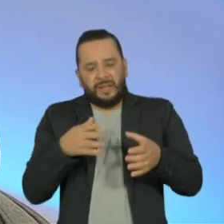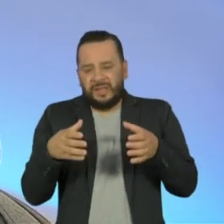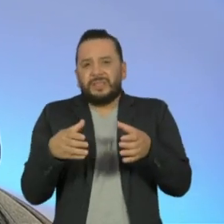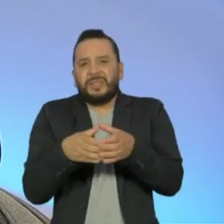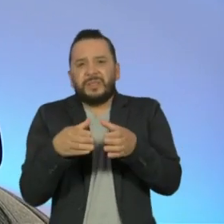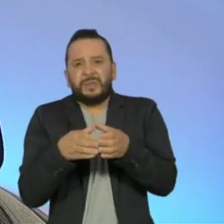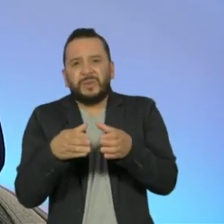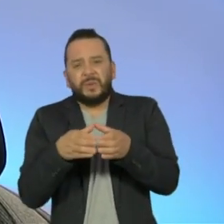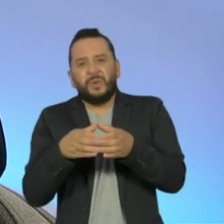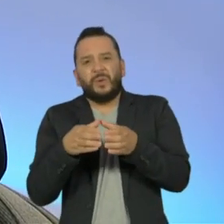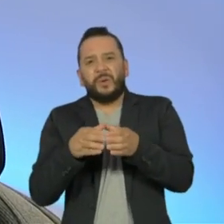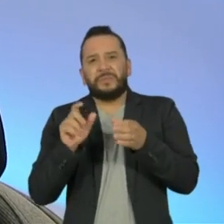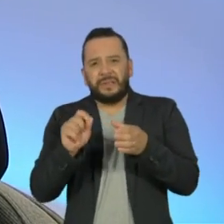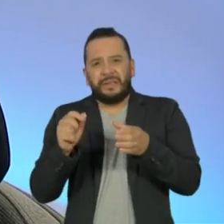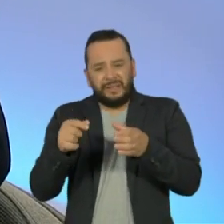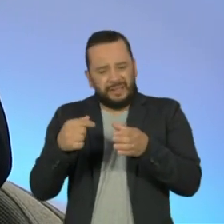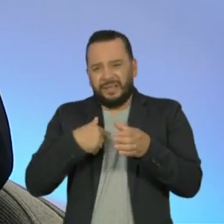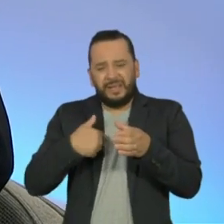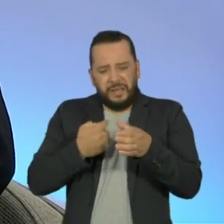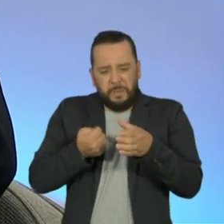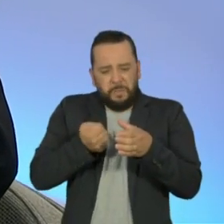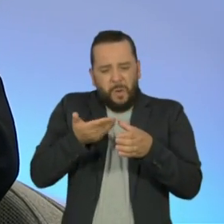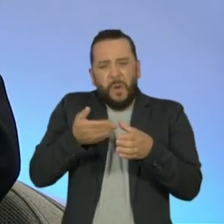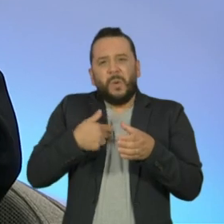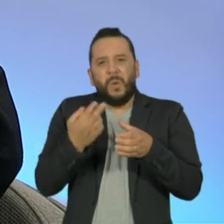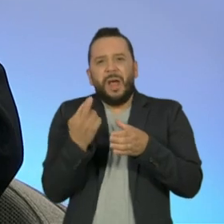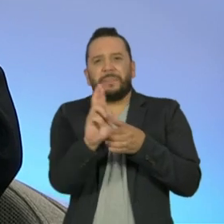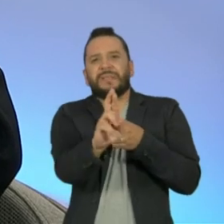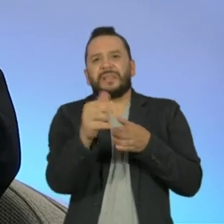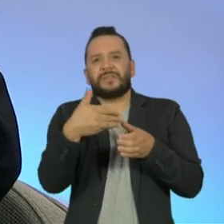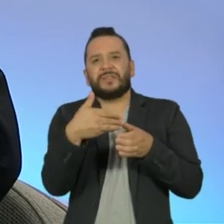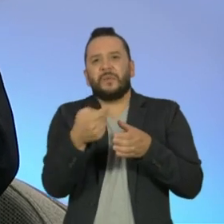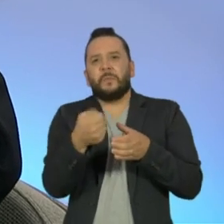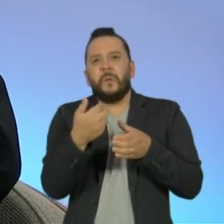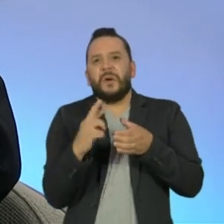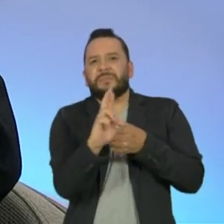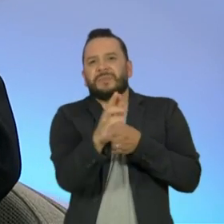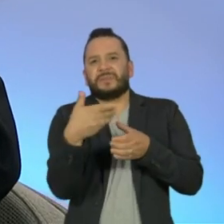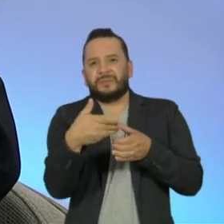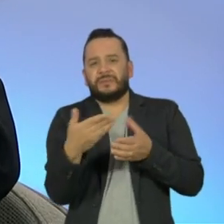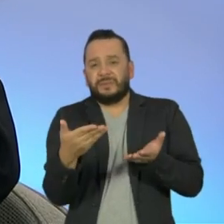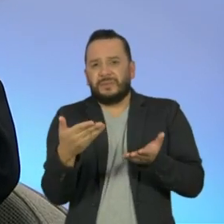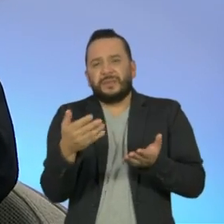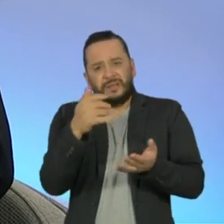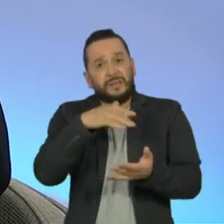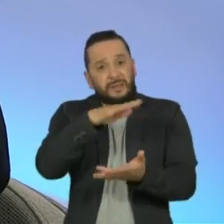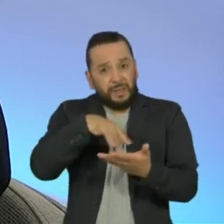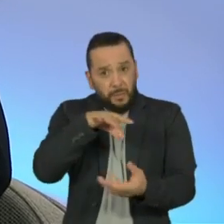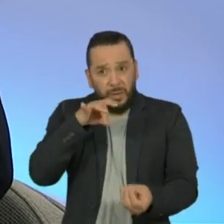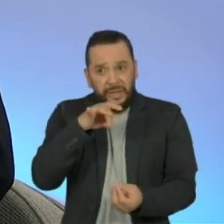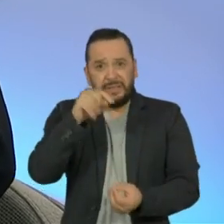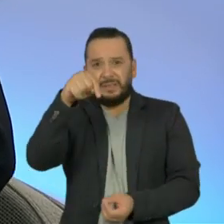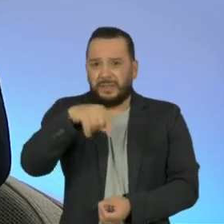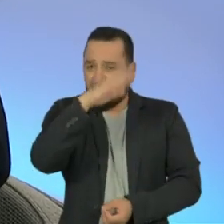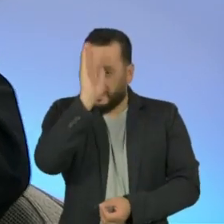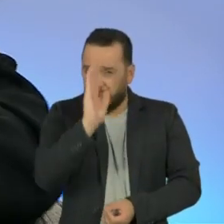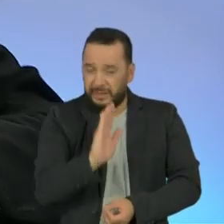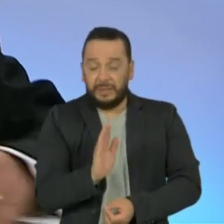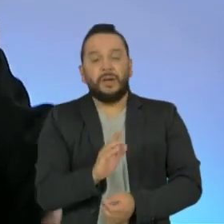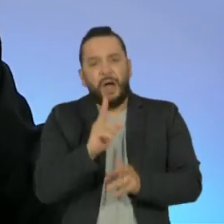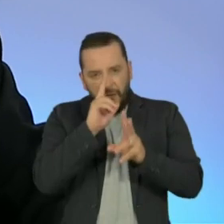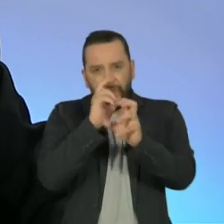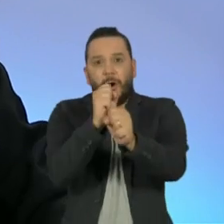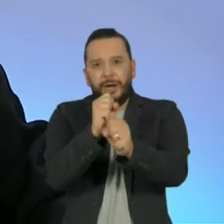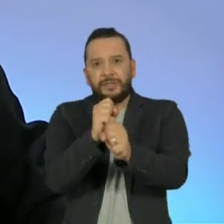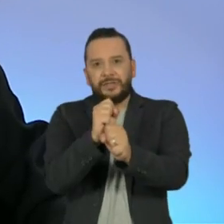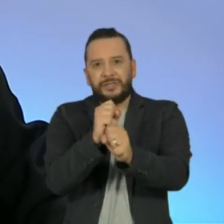eles são muito pouco representativos. Era preciso que a democracia brasileira fosse muito frágil para se